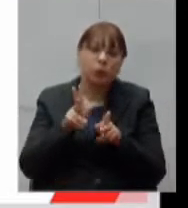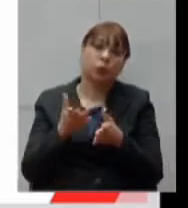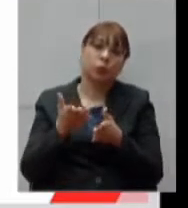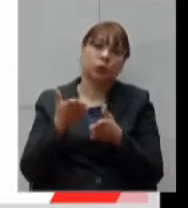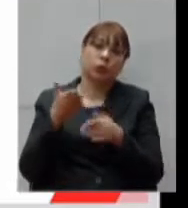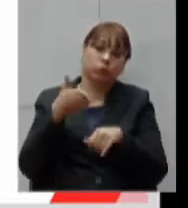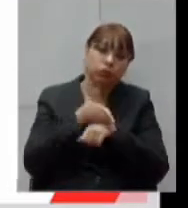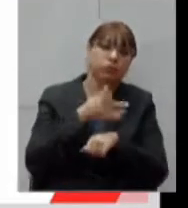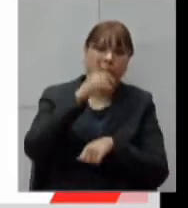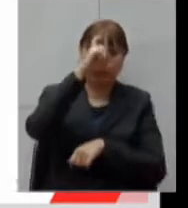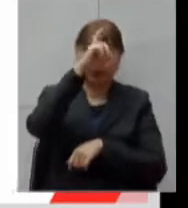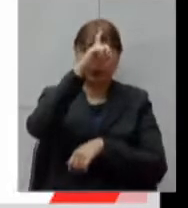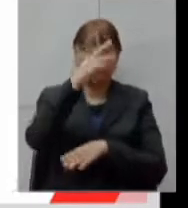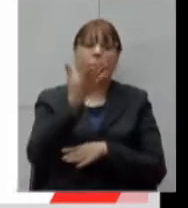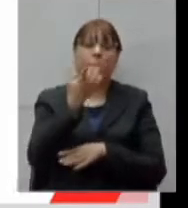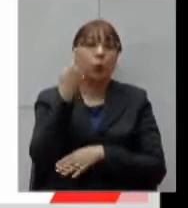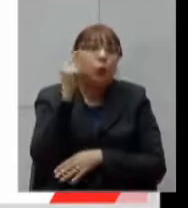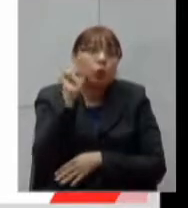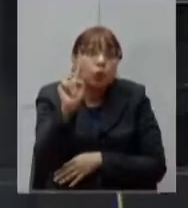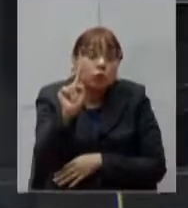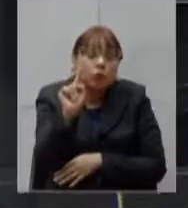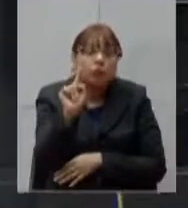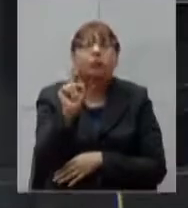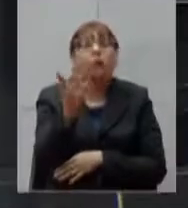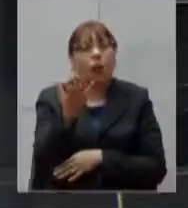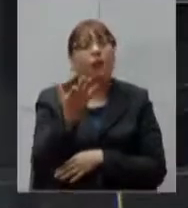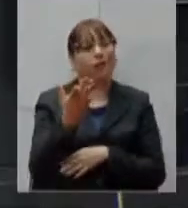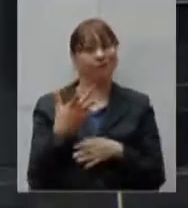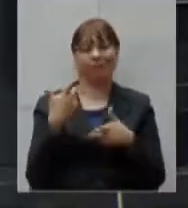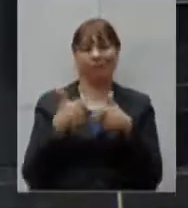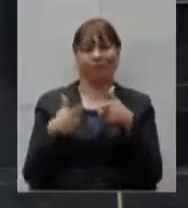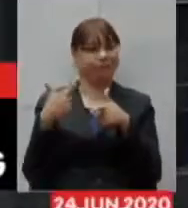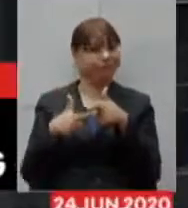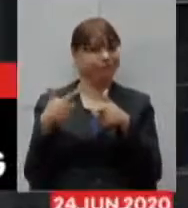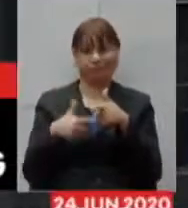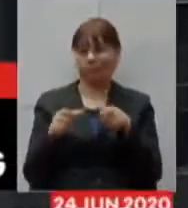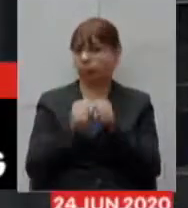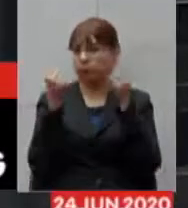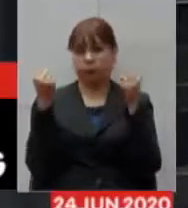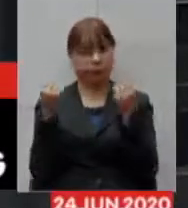colapso iminente do sistema de saúde do Estado.